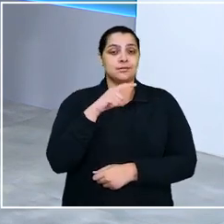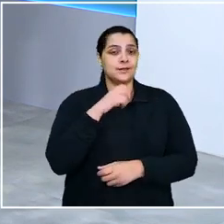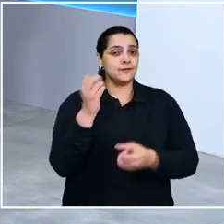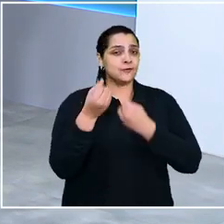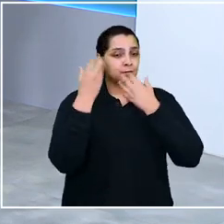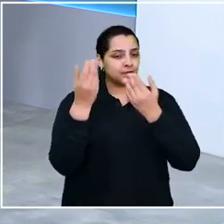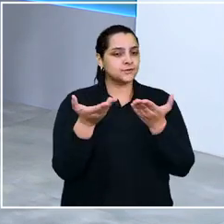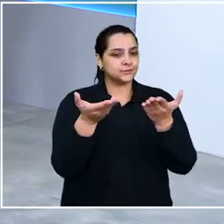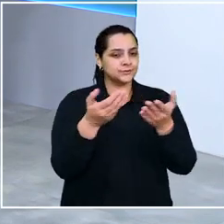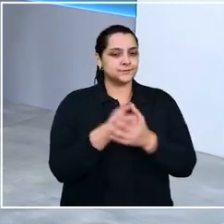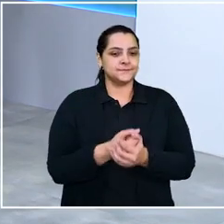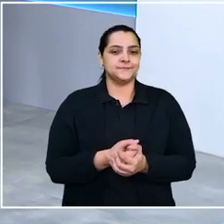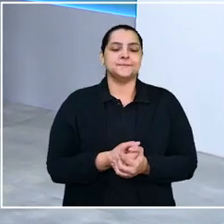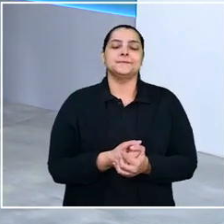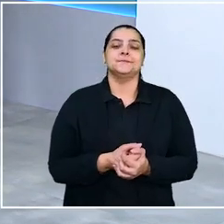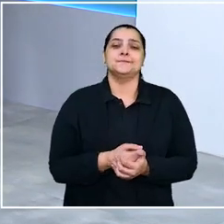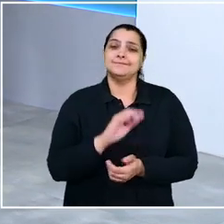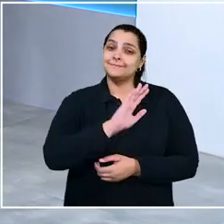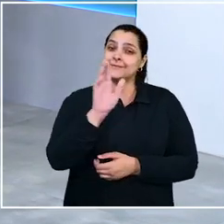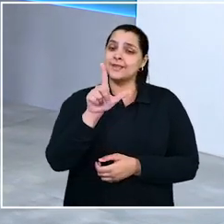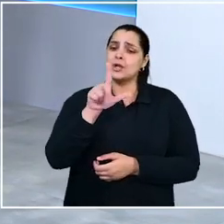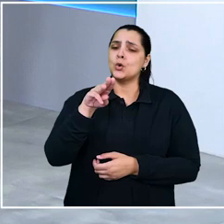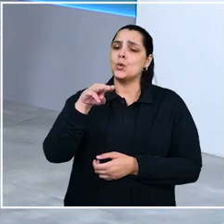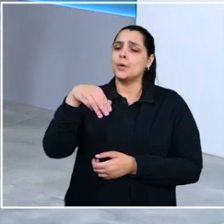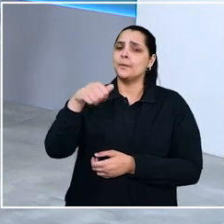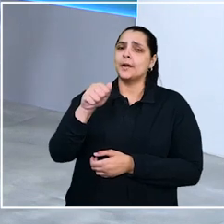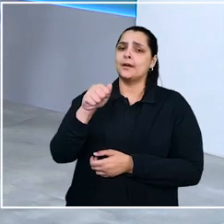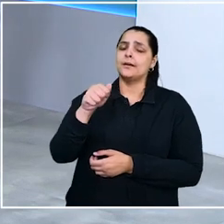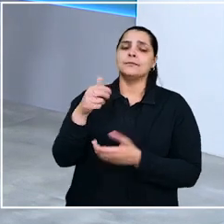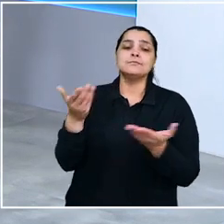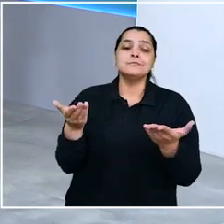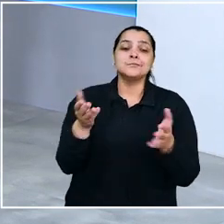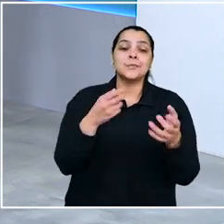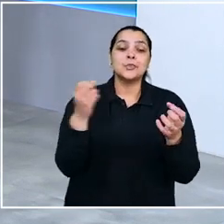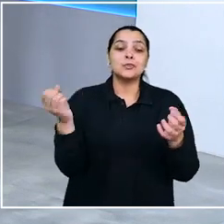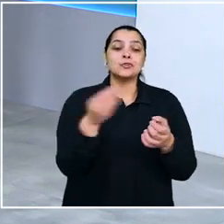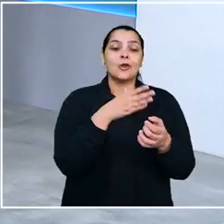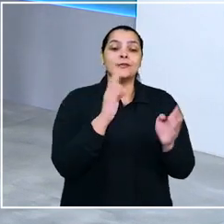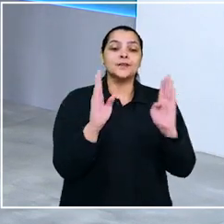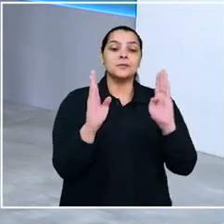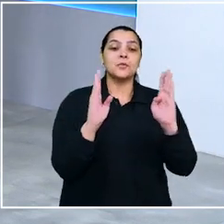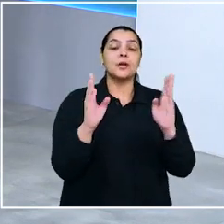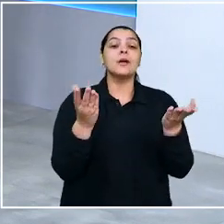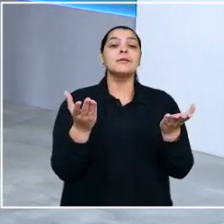traz mais informações para a gente. Oi Luma, como está a programação da nova temporada?